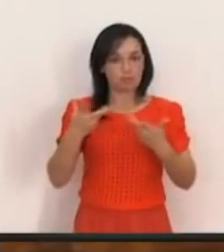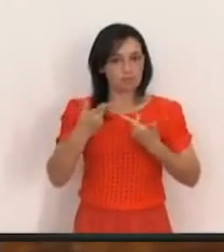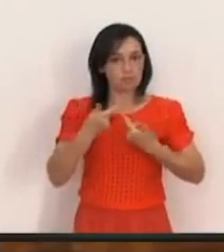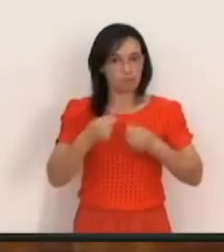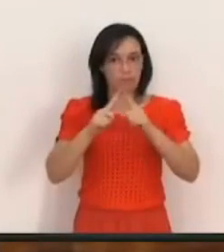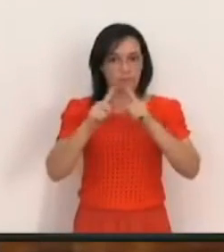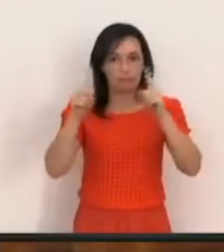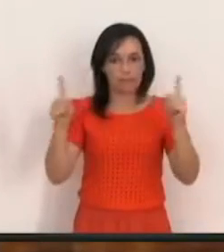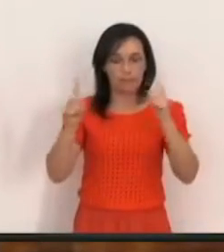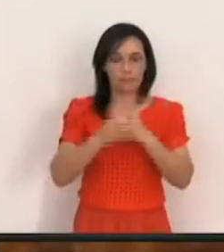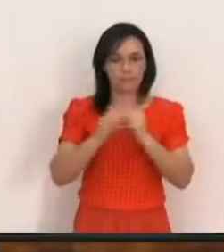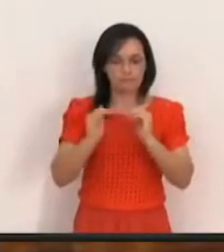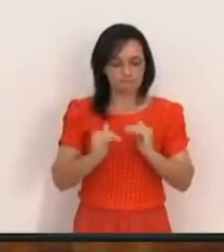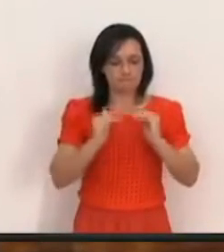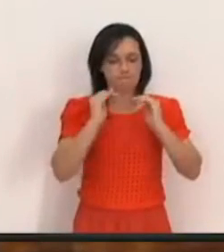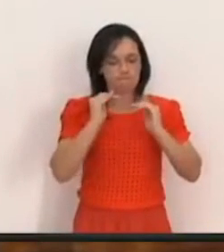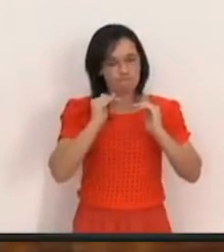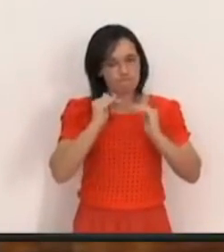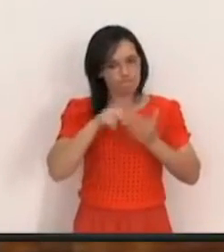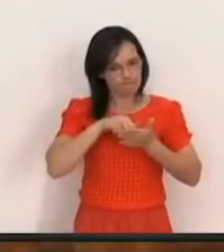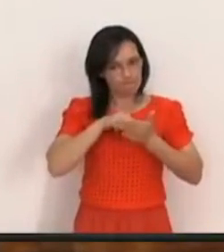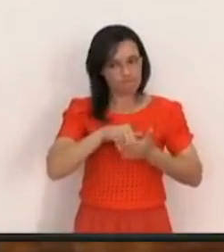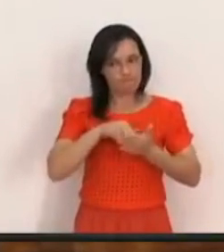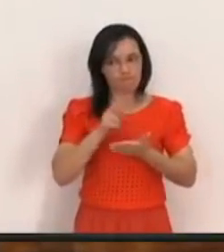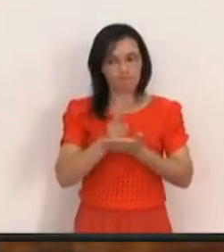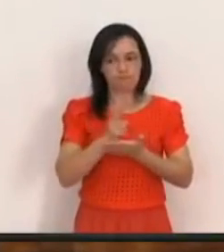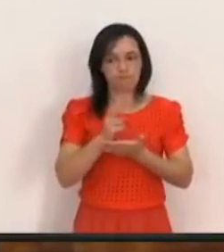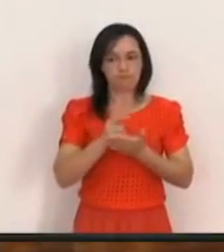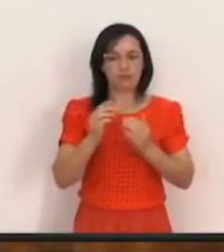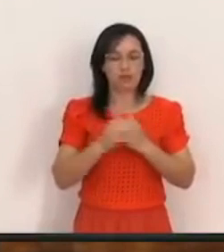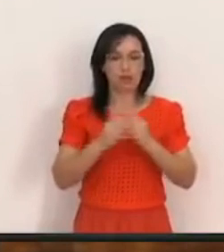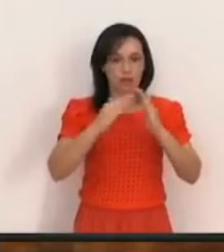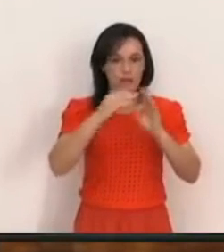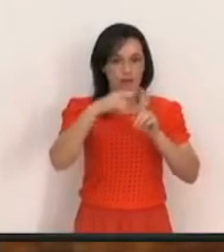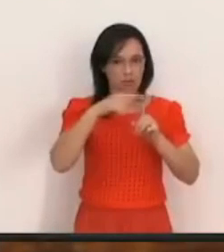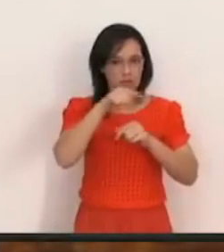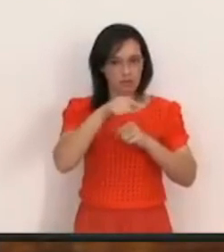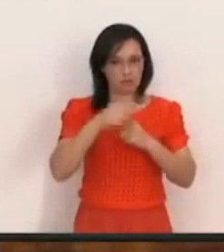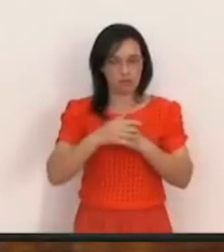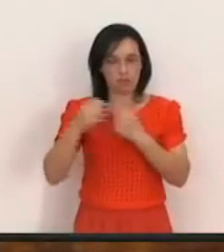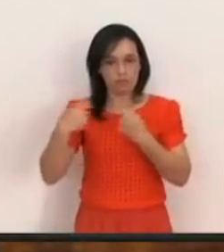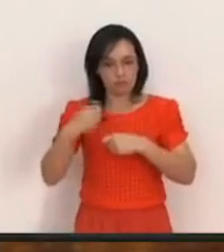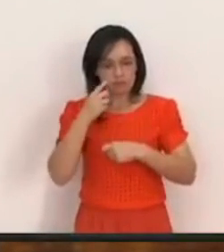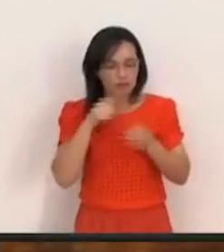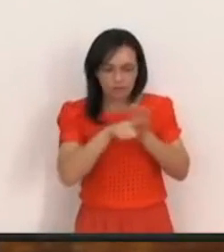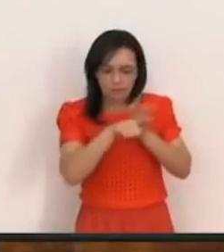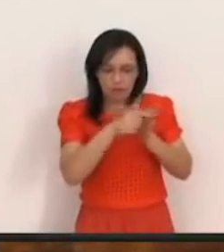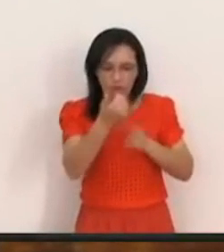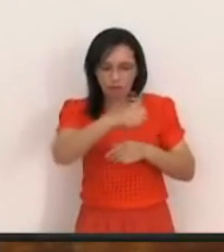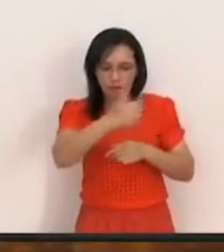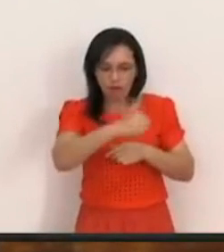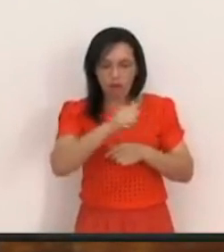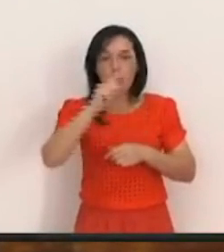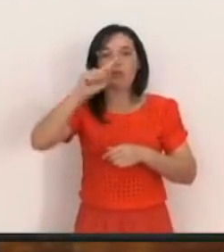para que a excelência seja mantida A igreja local não pode ser precipitada em reconhecer alguém como pastor